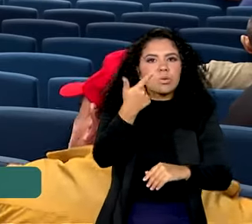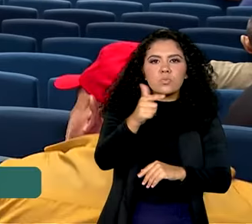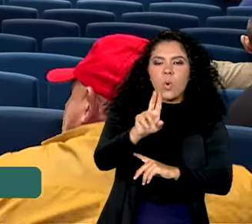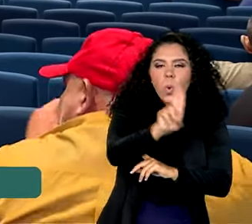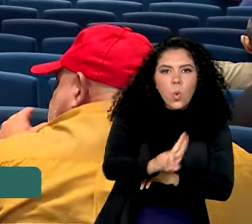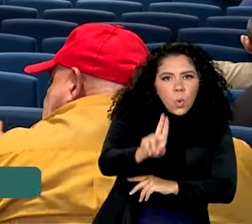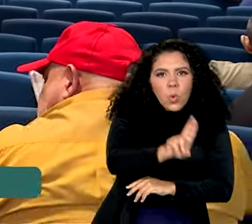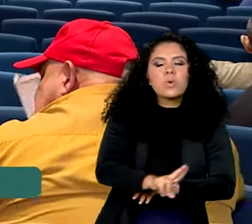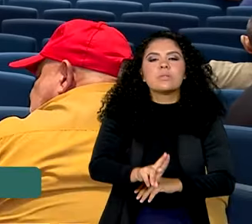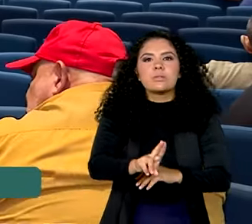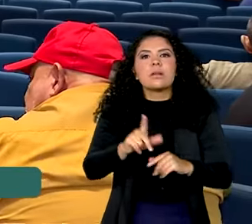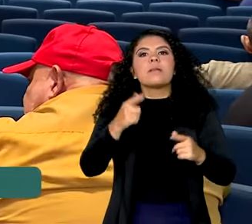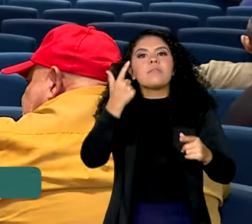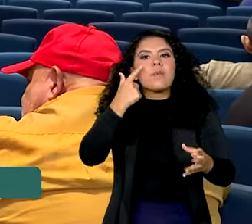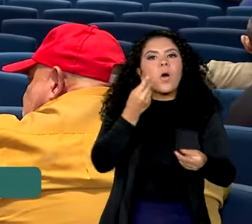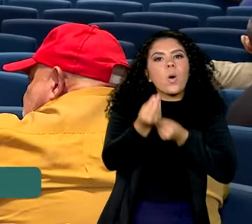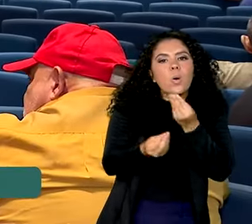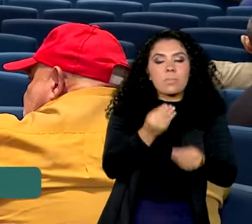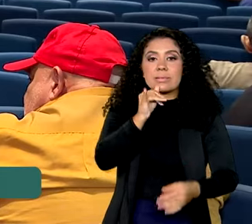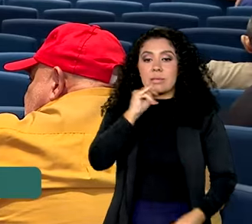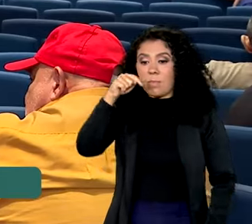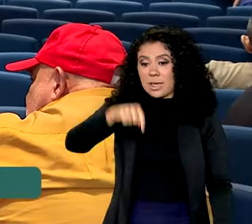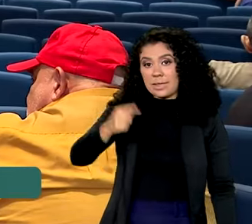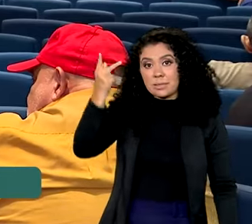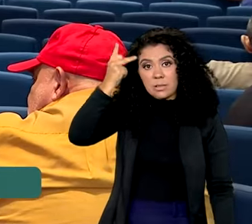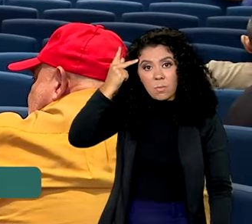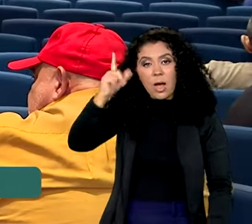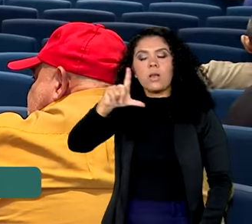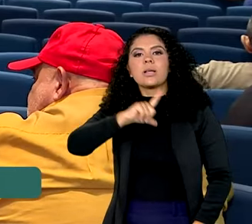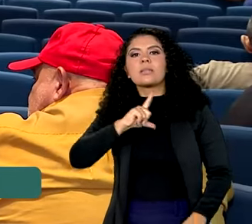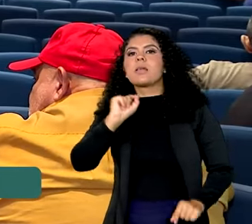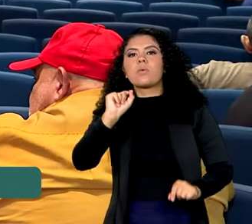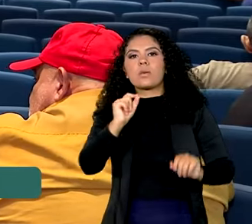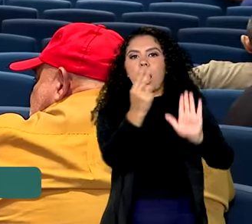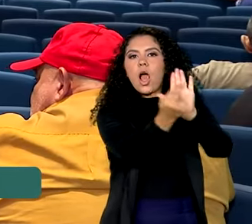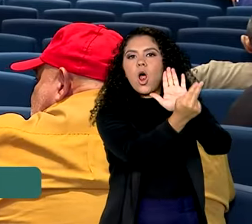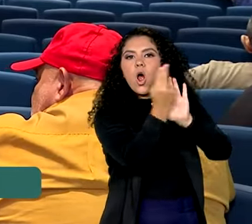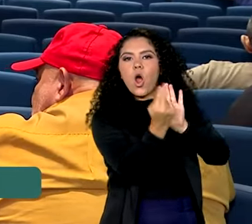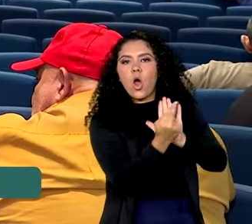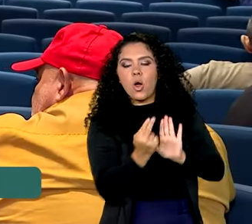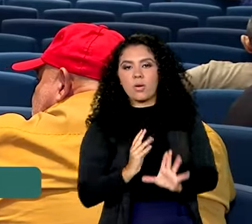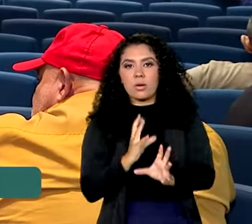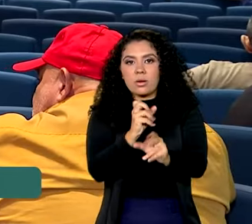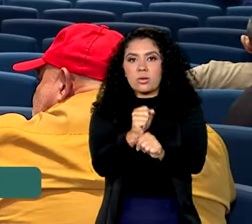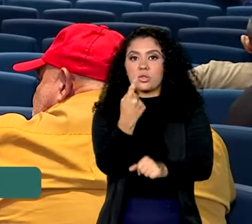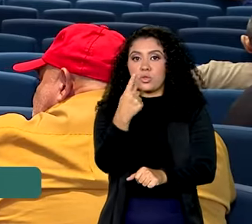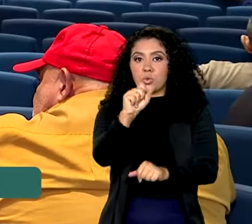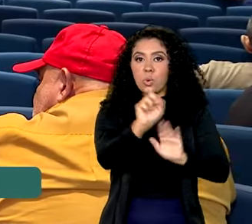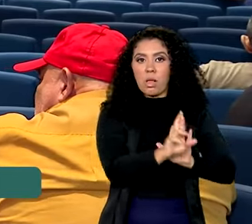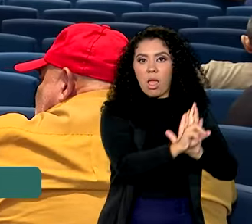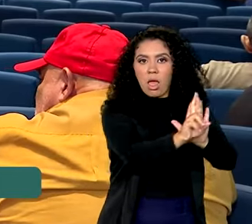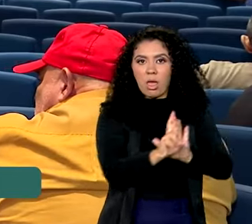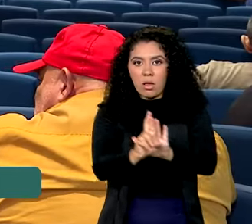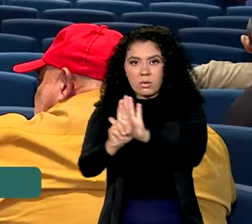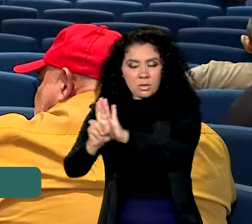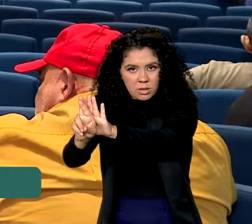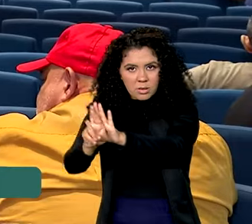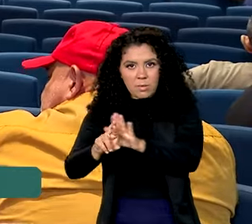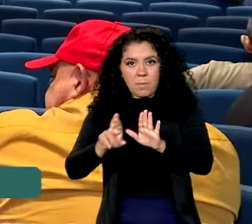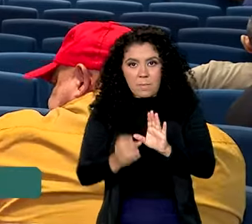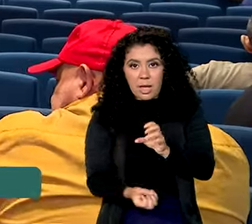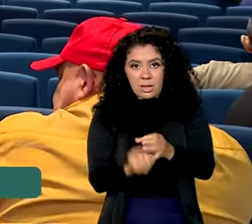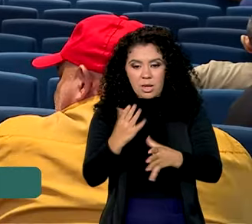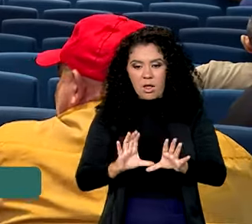esses imóveis. Aqui em São Paulo serão nomeados hoje, daqui a pouco, 18 representantes para esse fórum,